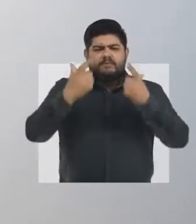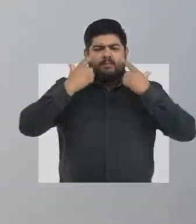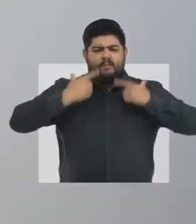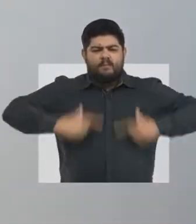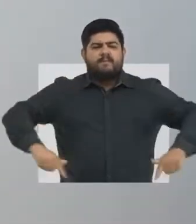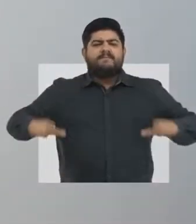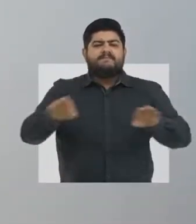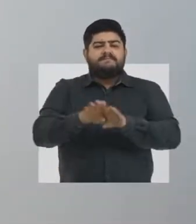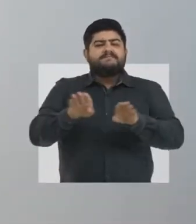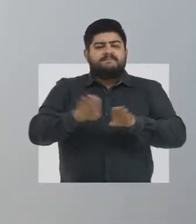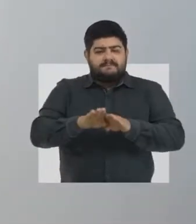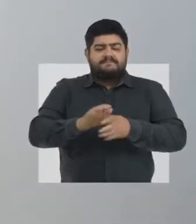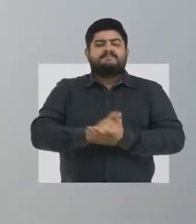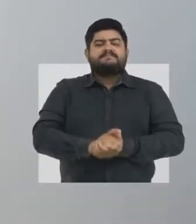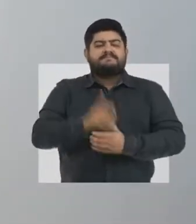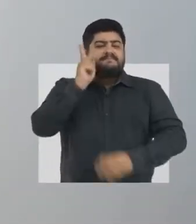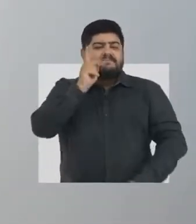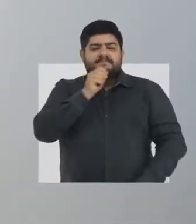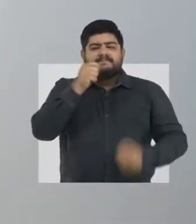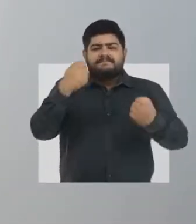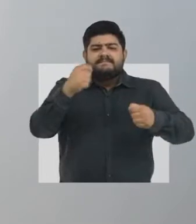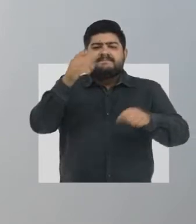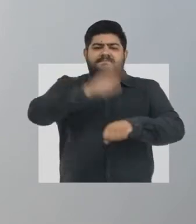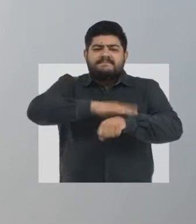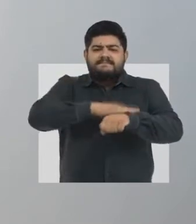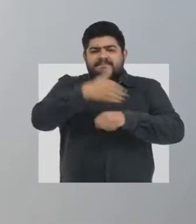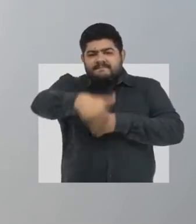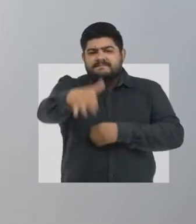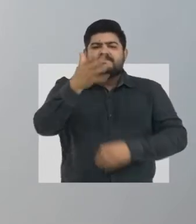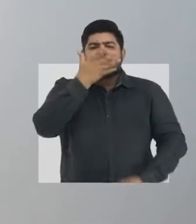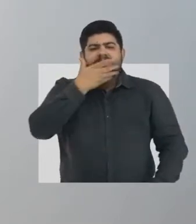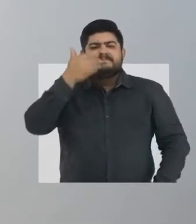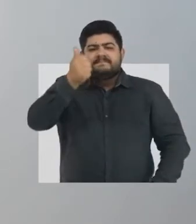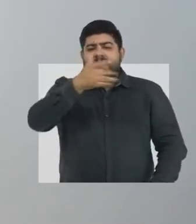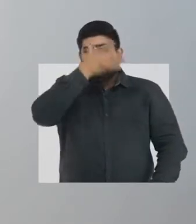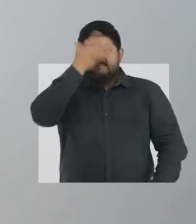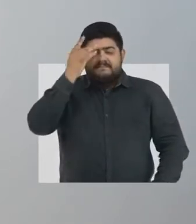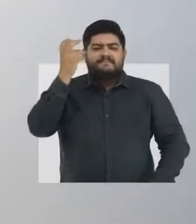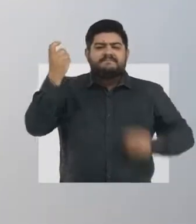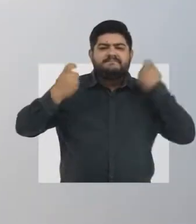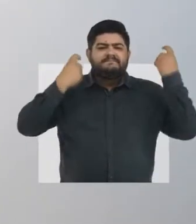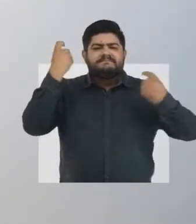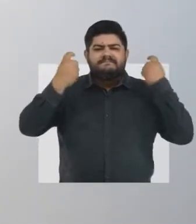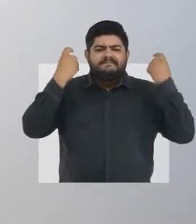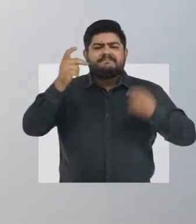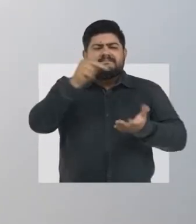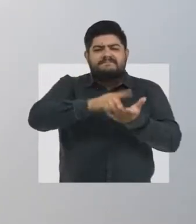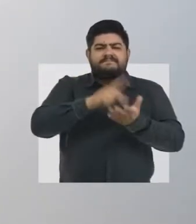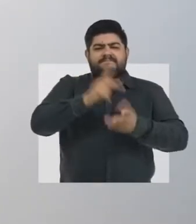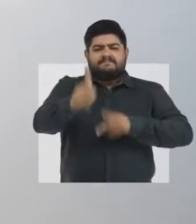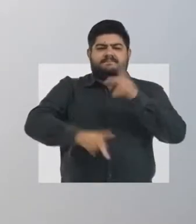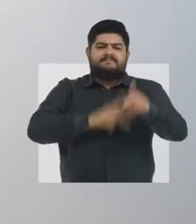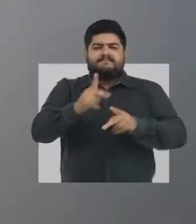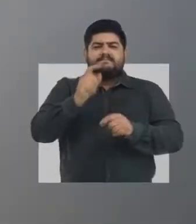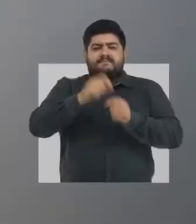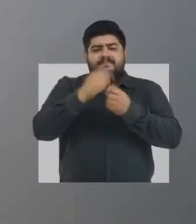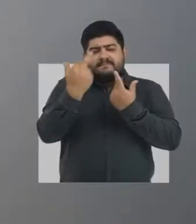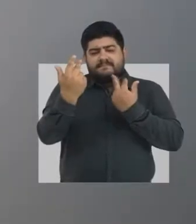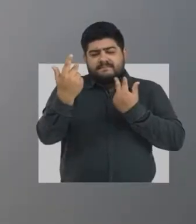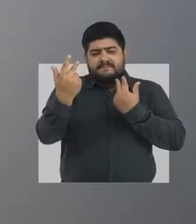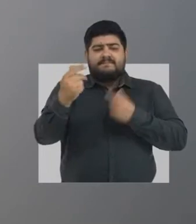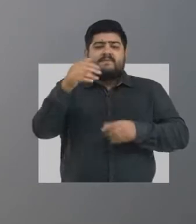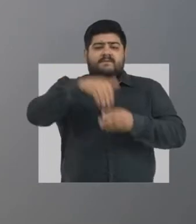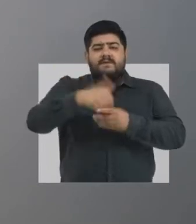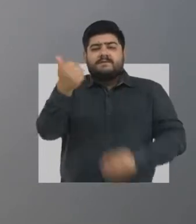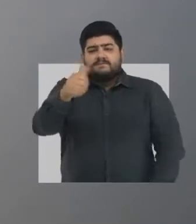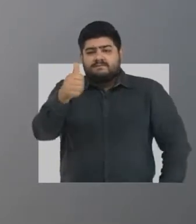limpa. Porto Velho precisa de um novo tempo com alguém que realmente se importe com sua população. Faça como eu. Vote onze. Eu